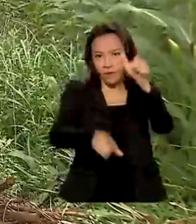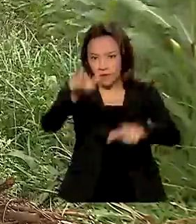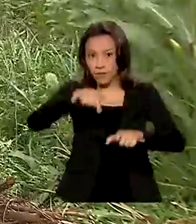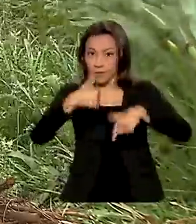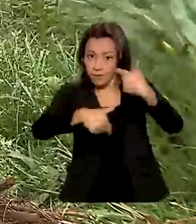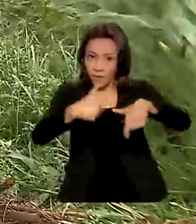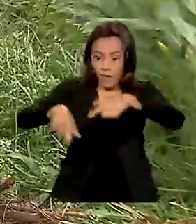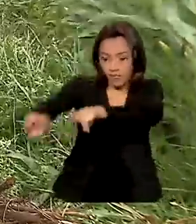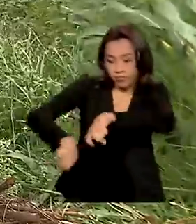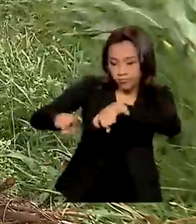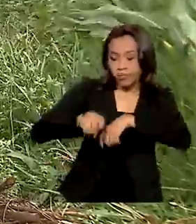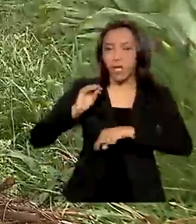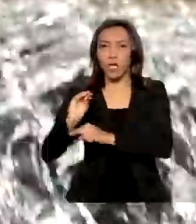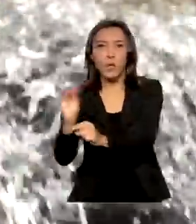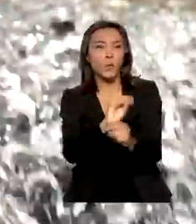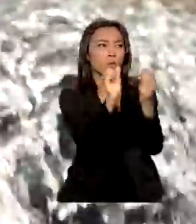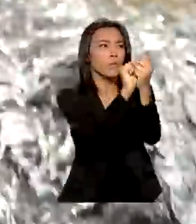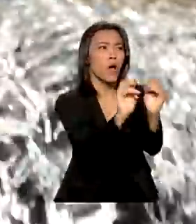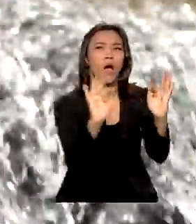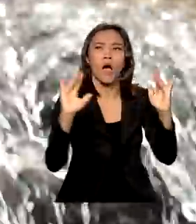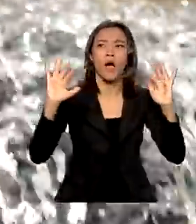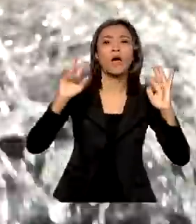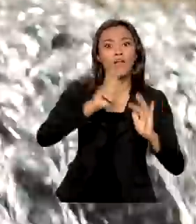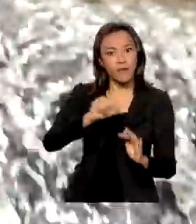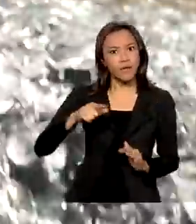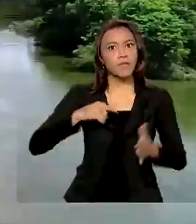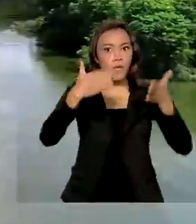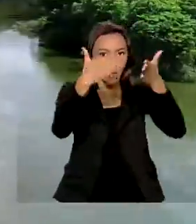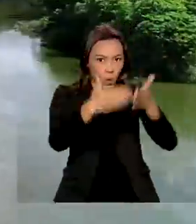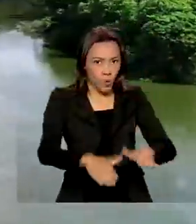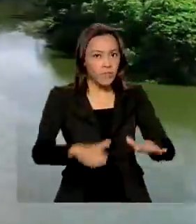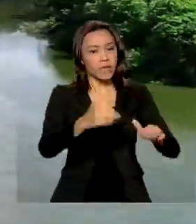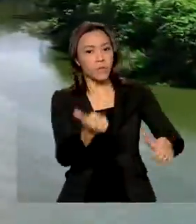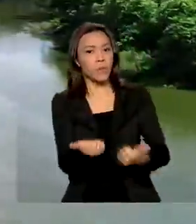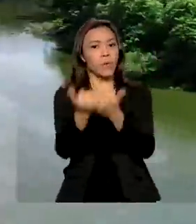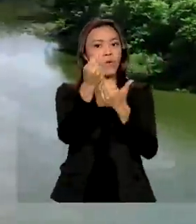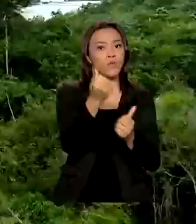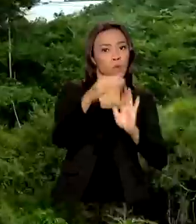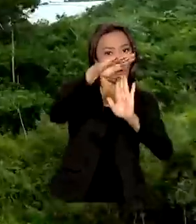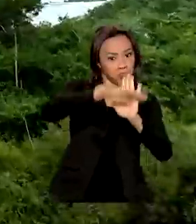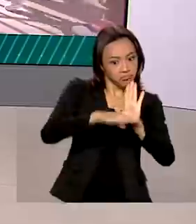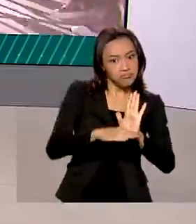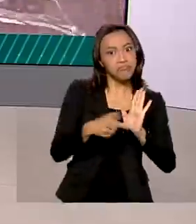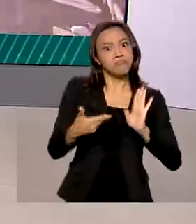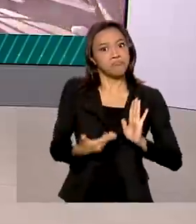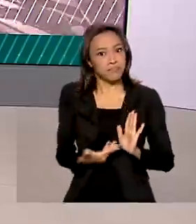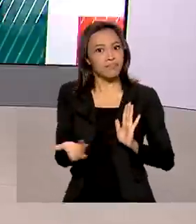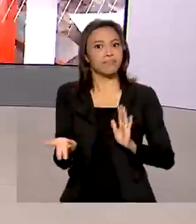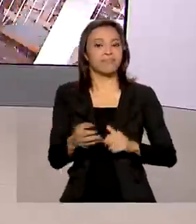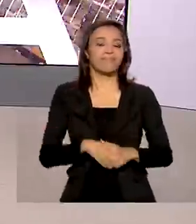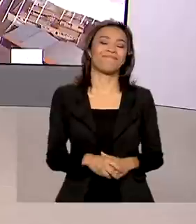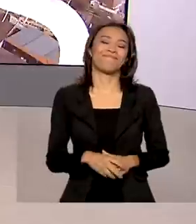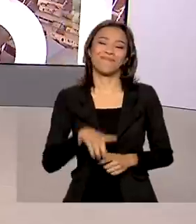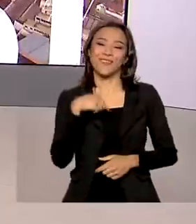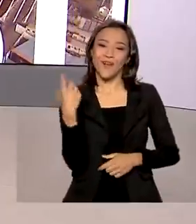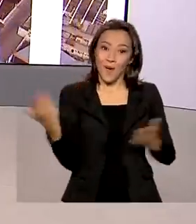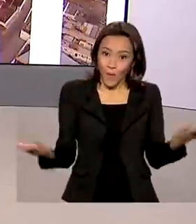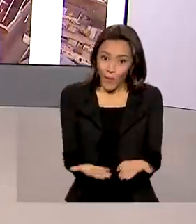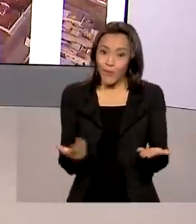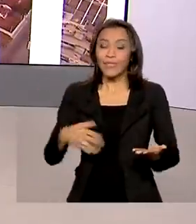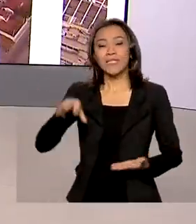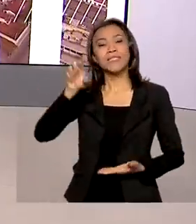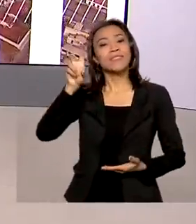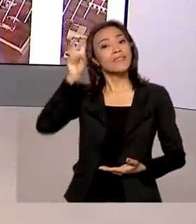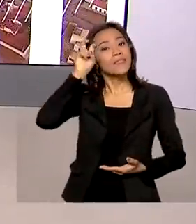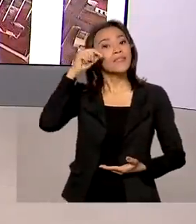serviços ambientais no país será recompensado por meio do programa Floresta Mais Agro. O Brasil em Dia desta quinta